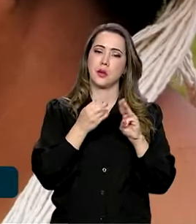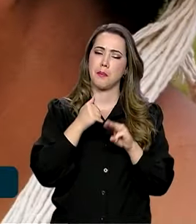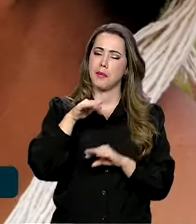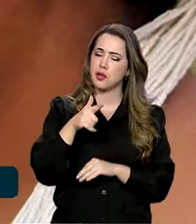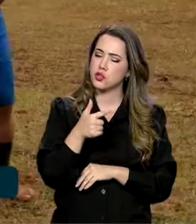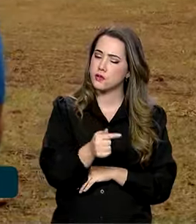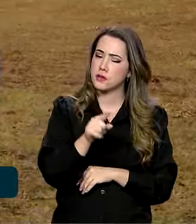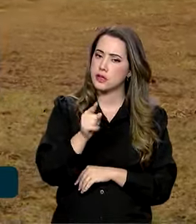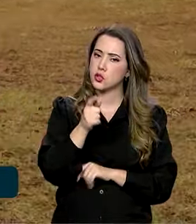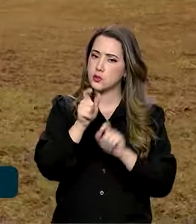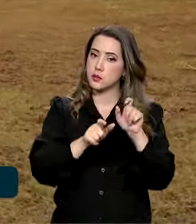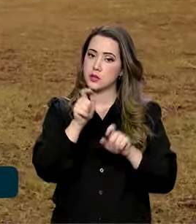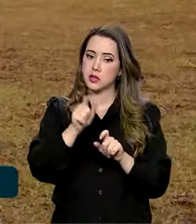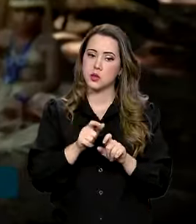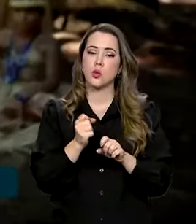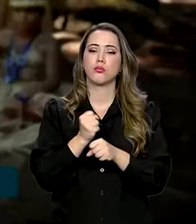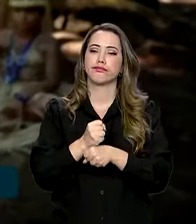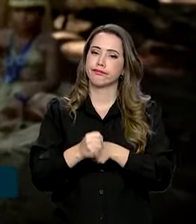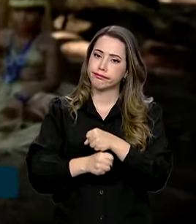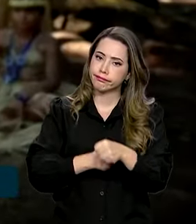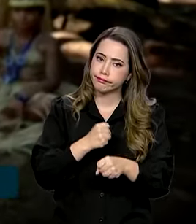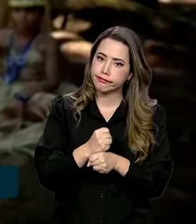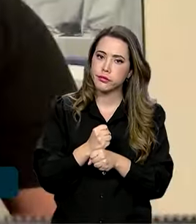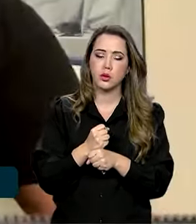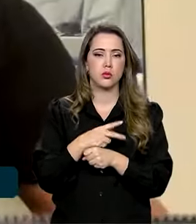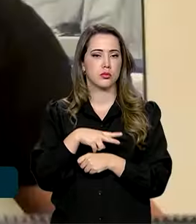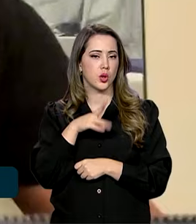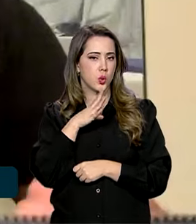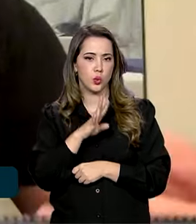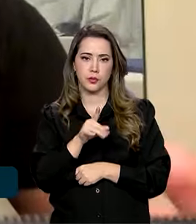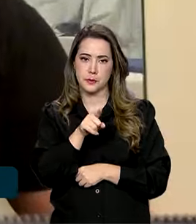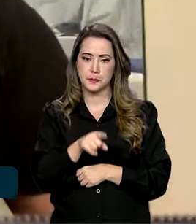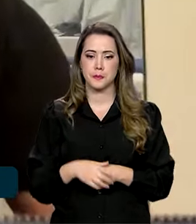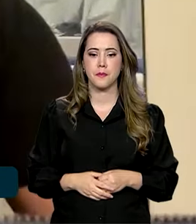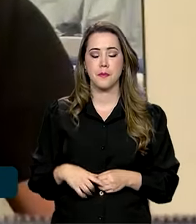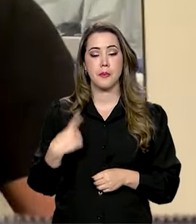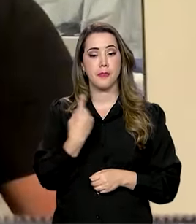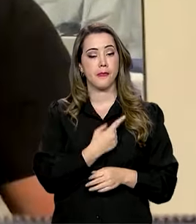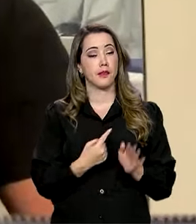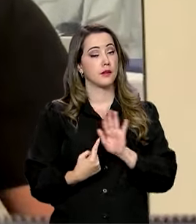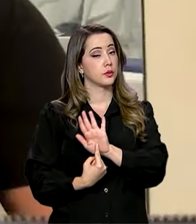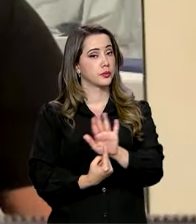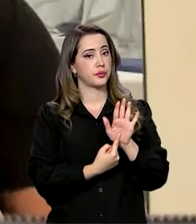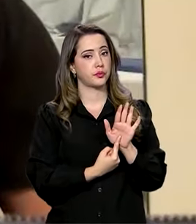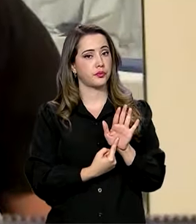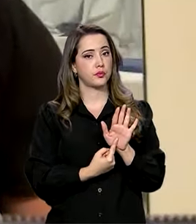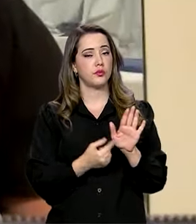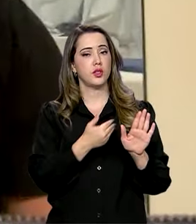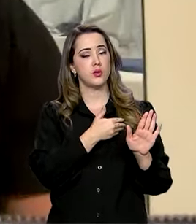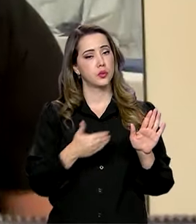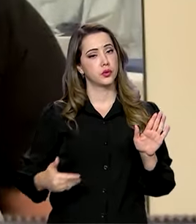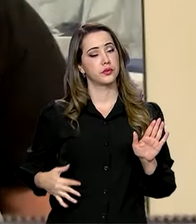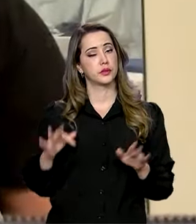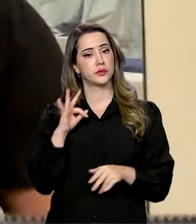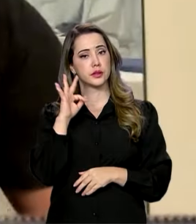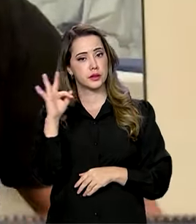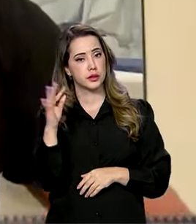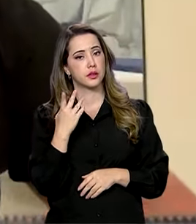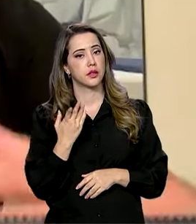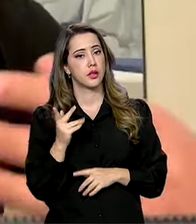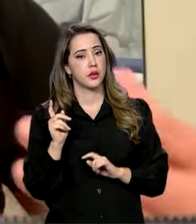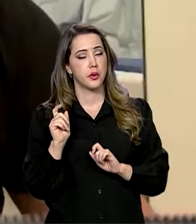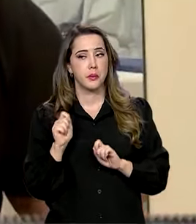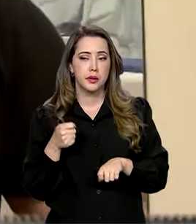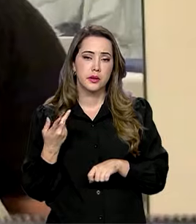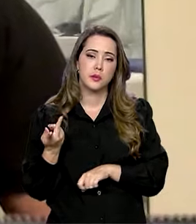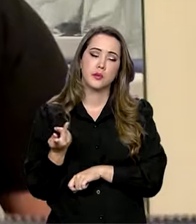pessoas e que por muitos anos ficou invisível. Para a gente mostrar para o governo federal buscar